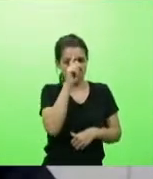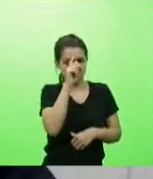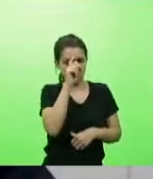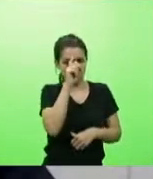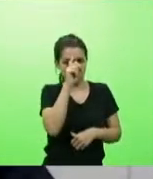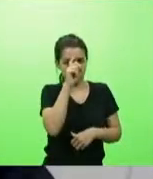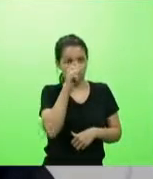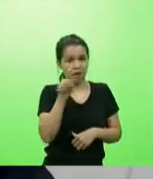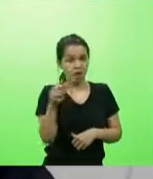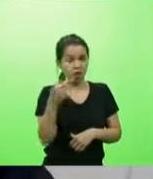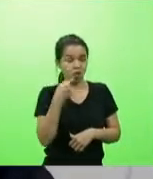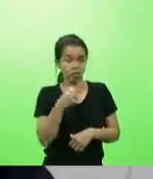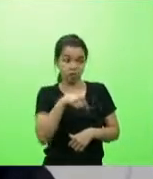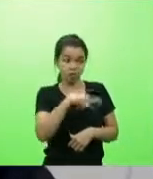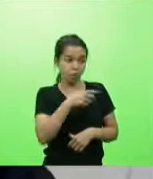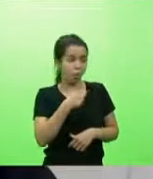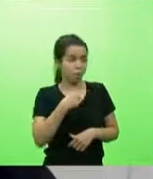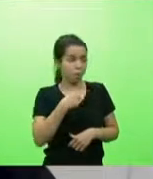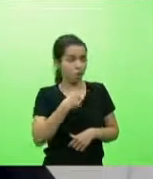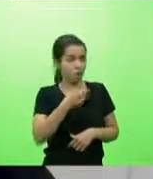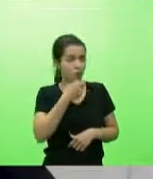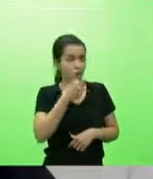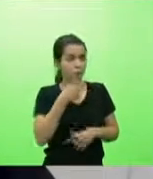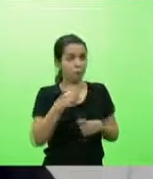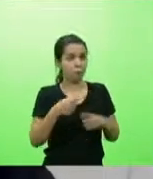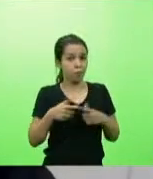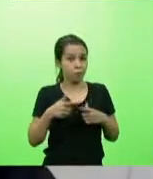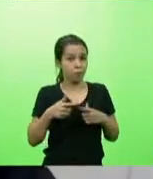ter problema grave no estômago. Então,